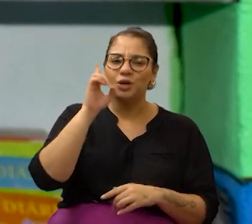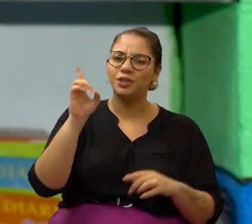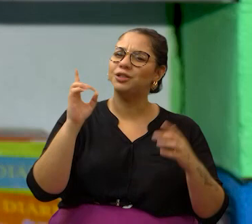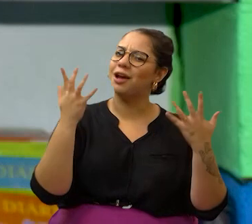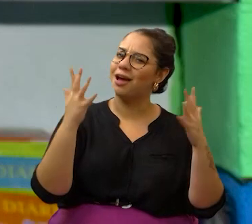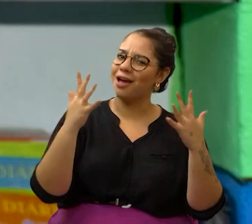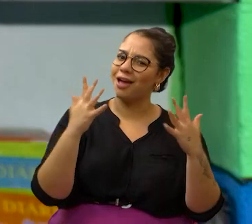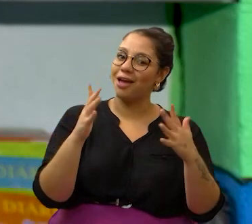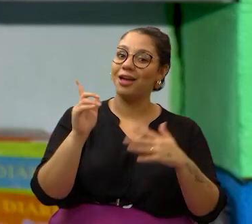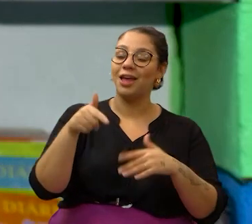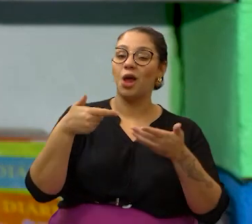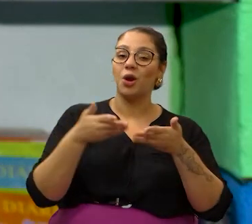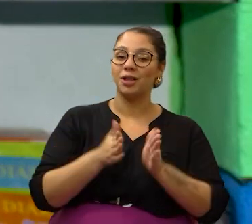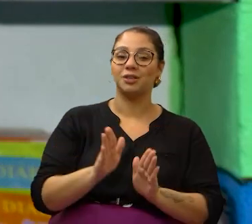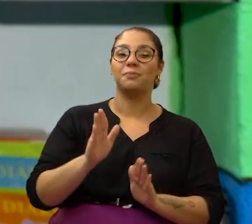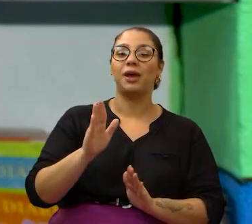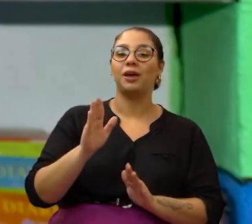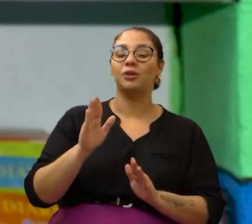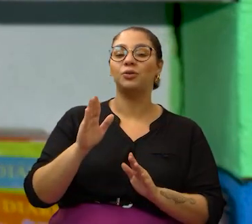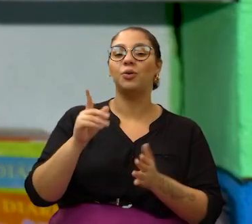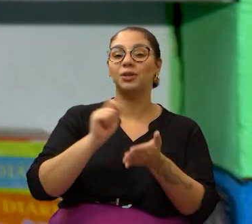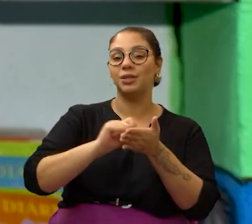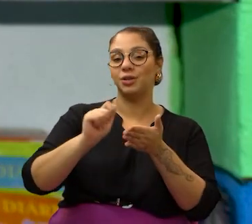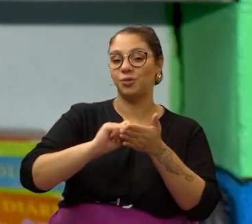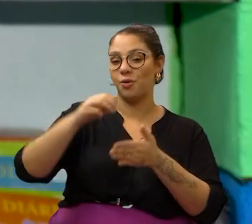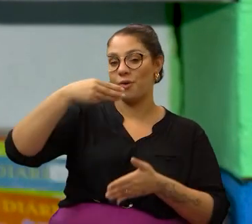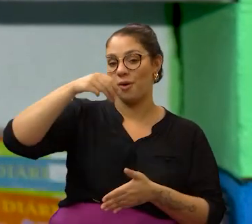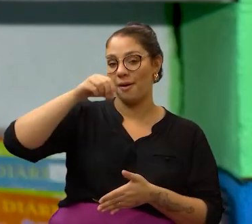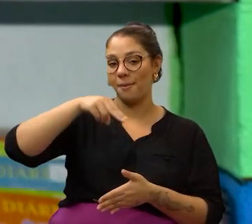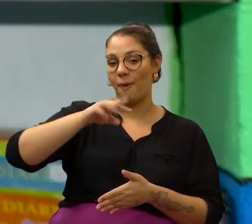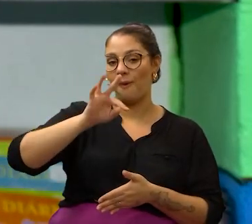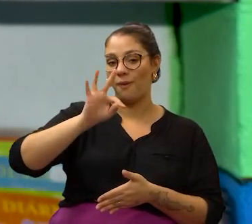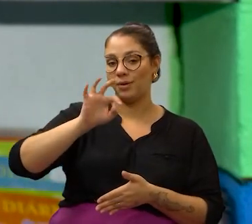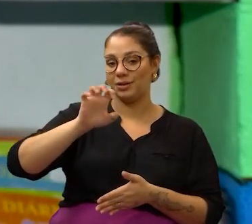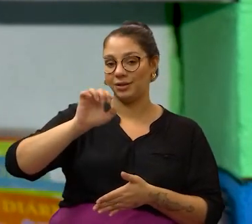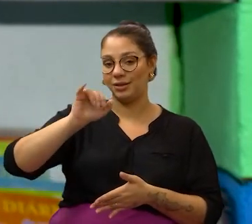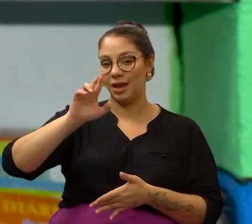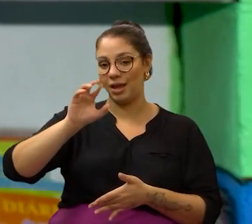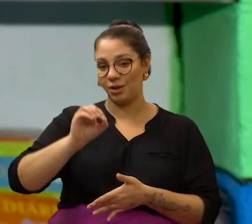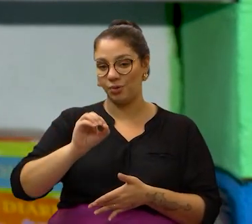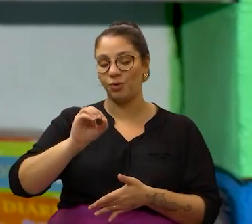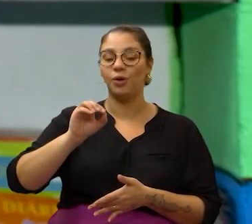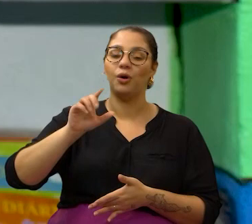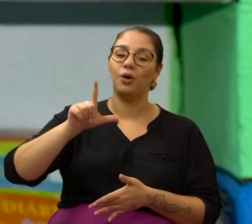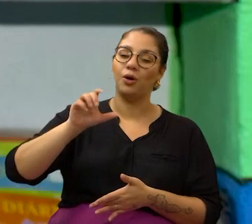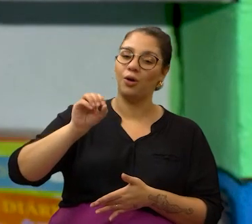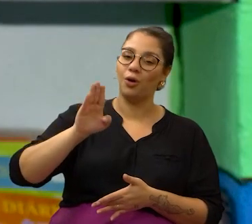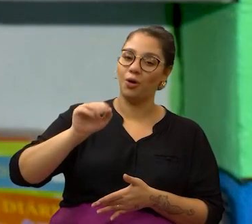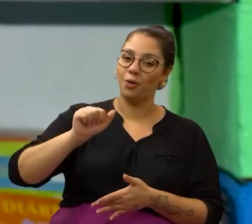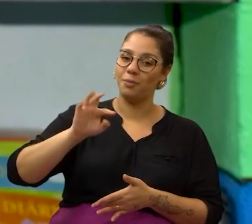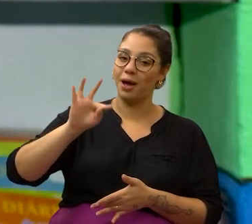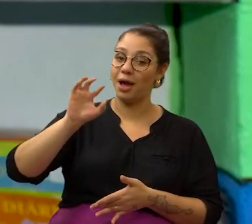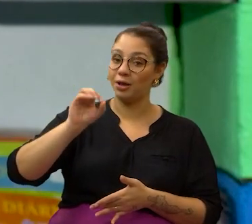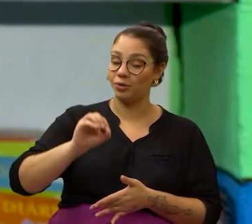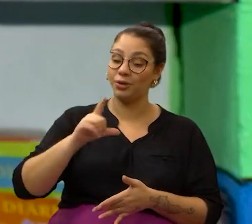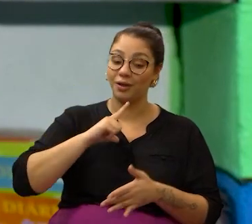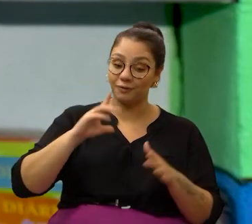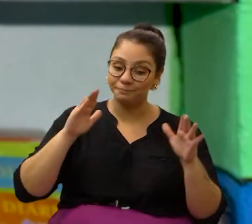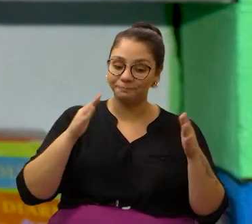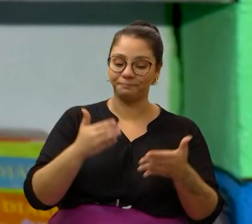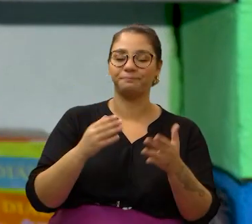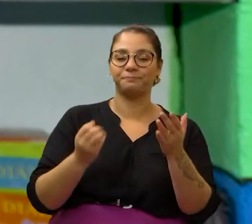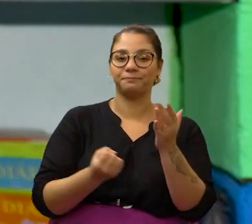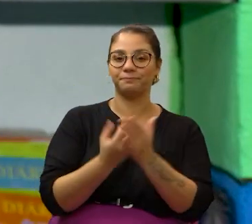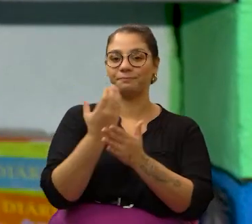nascimento do escritor Monteiro Lobato, pioneiro a se dedicar à produção infanto-juvenil. Dentre as obras que